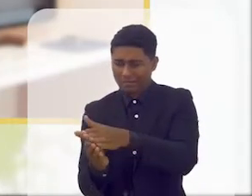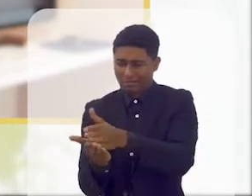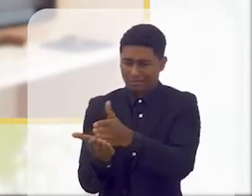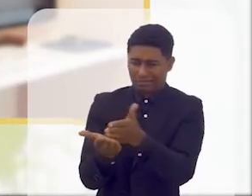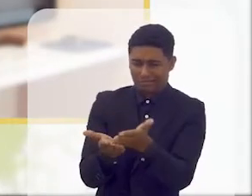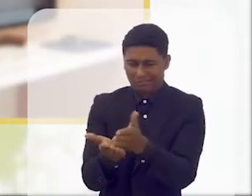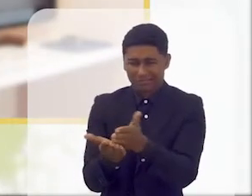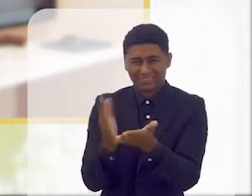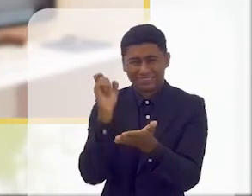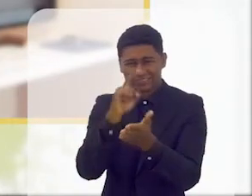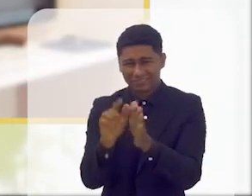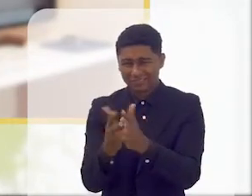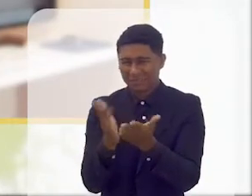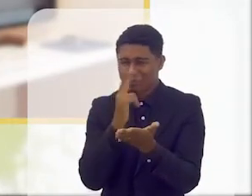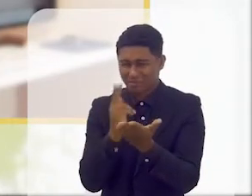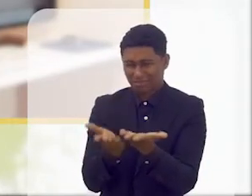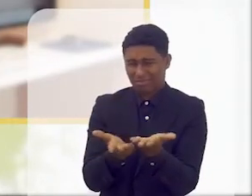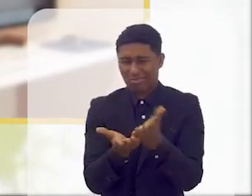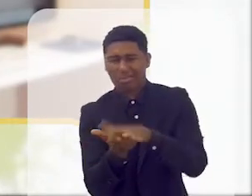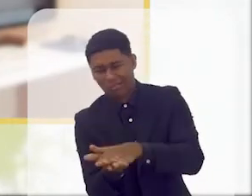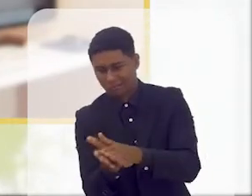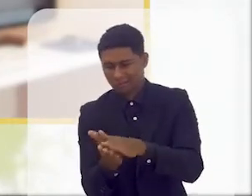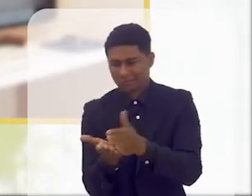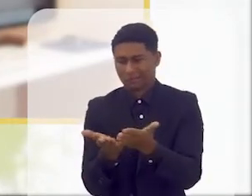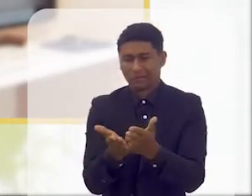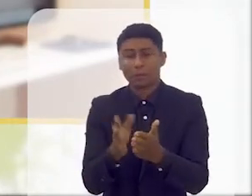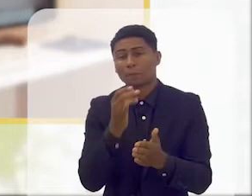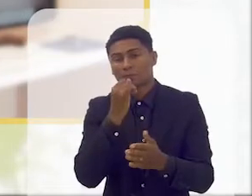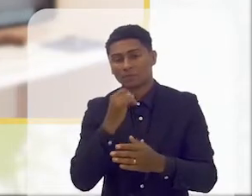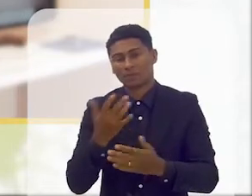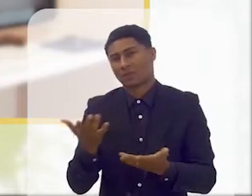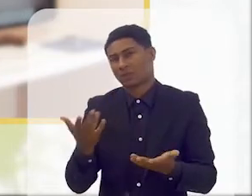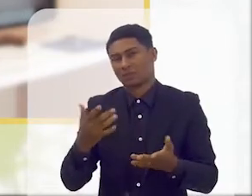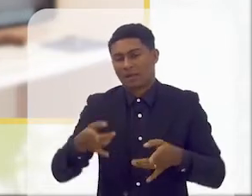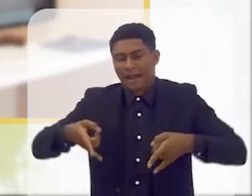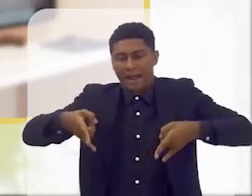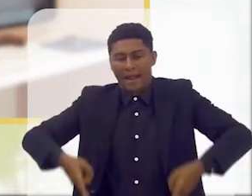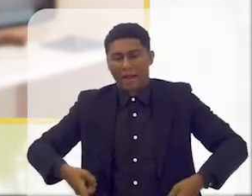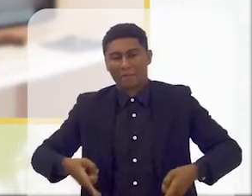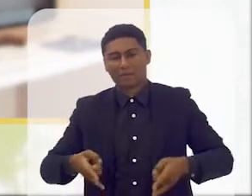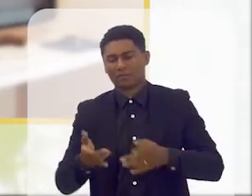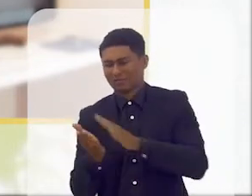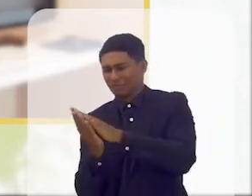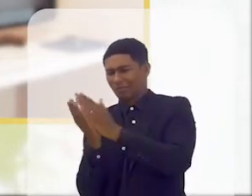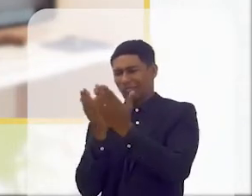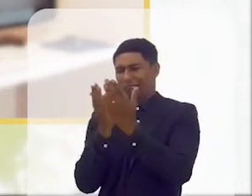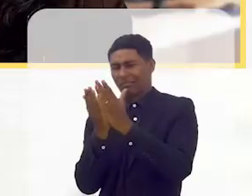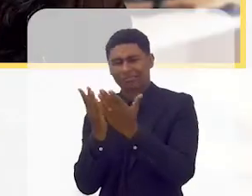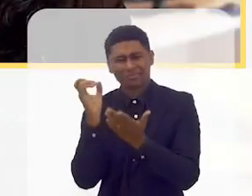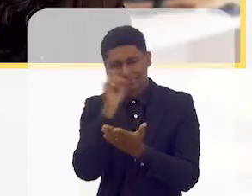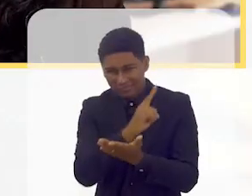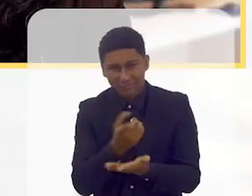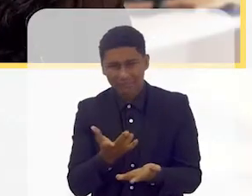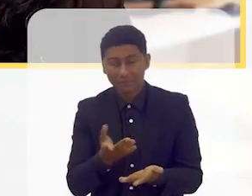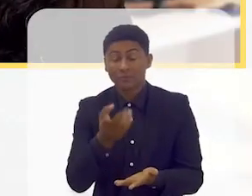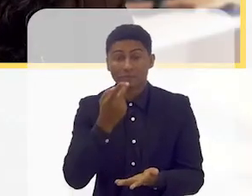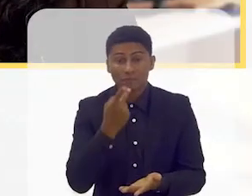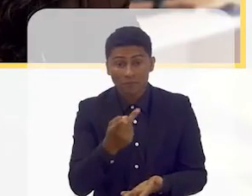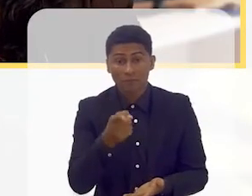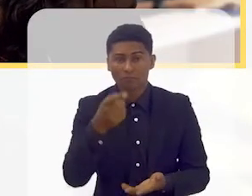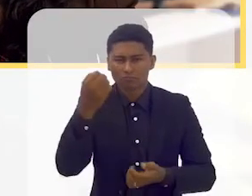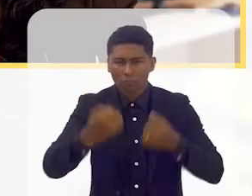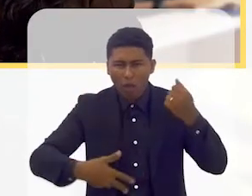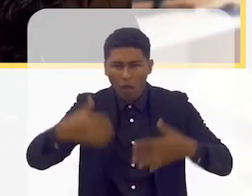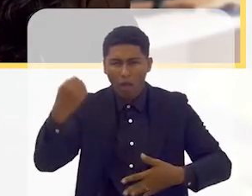assim sem saber manejar direito, está lendo na cama de repente. Ou seja, tudo o a senhora está falando